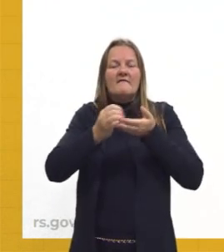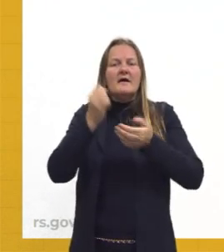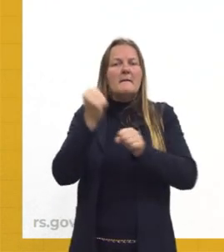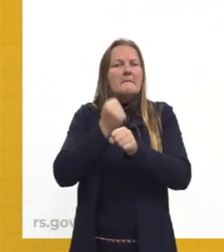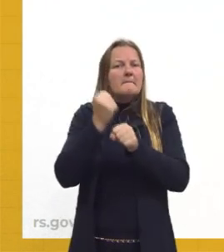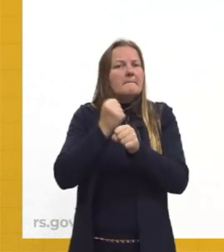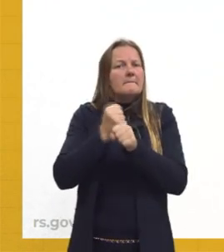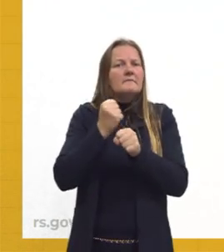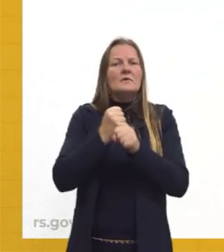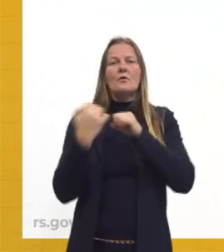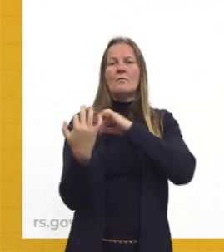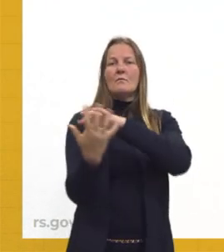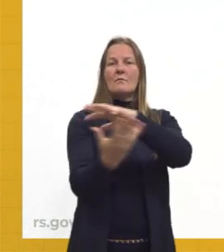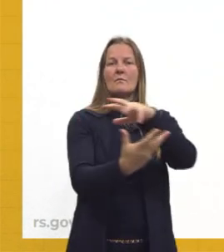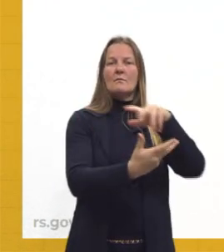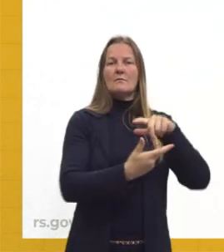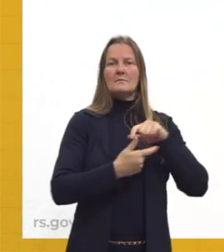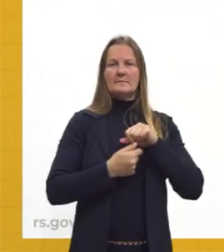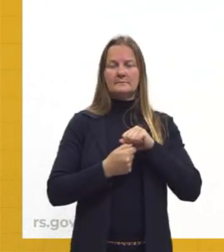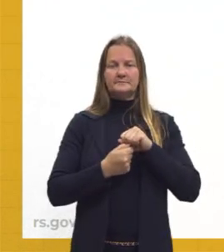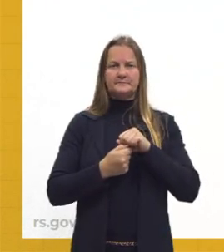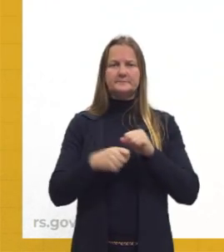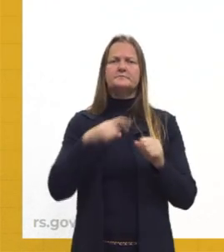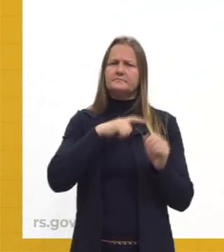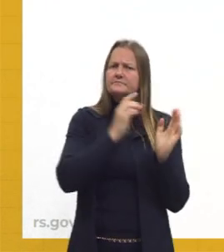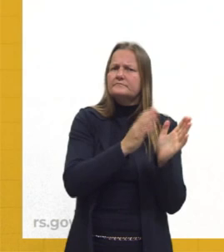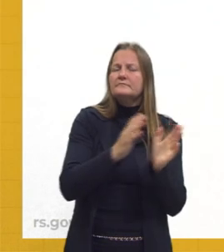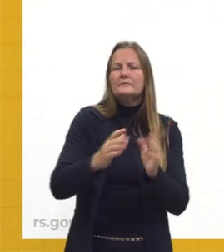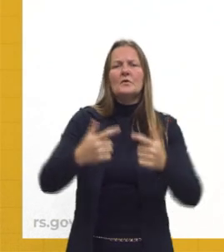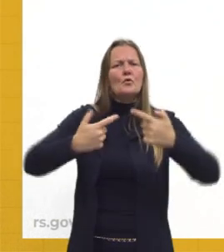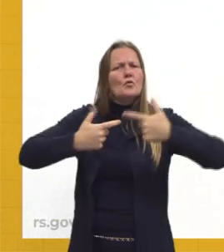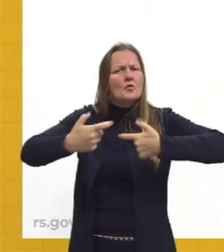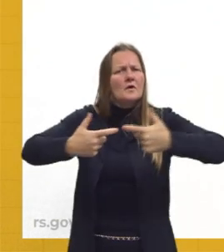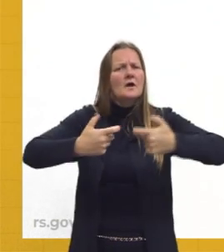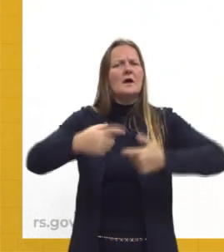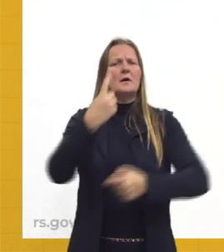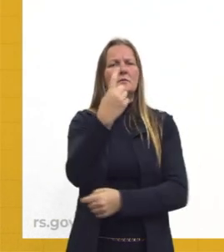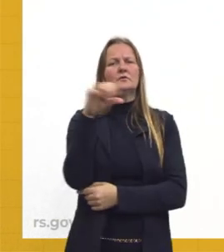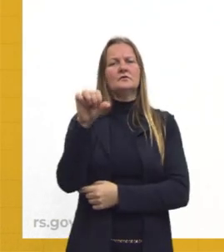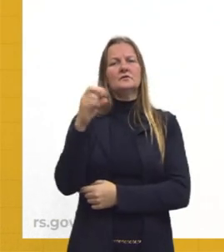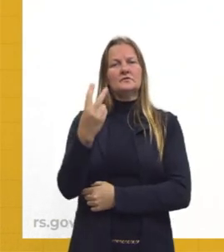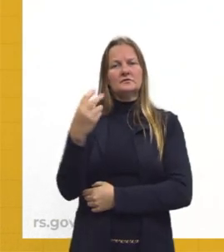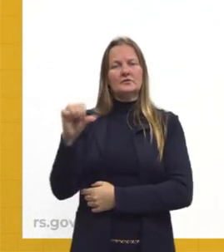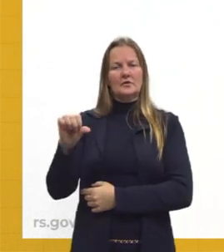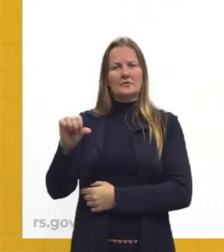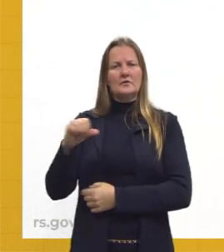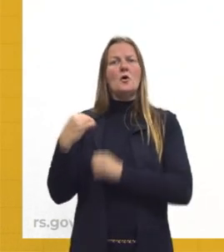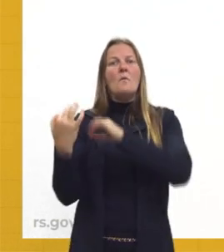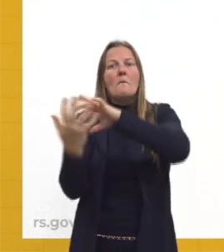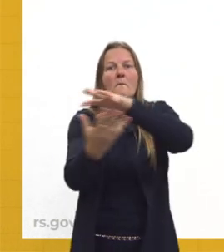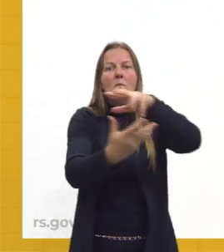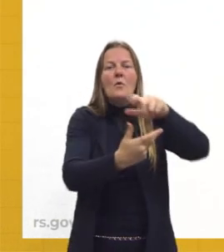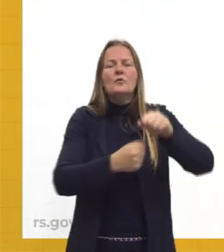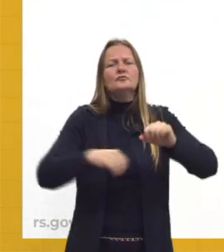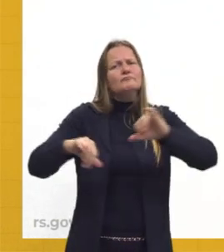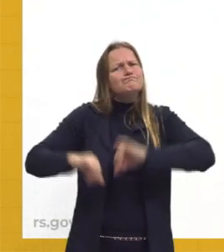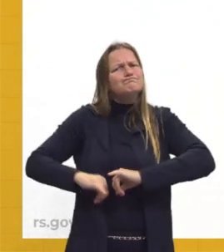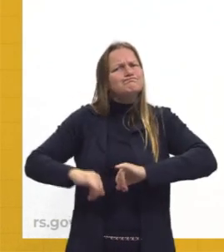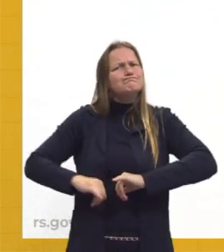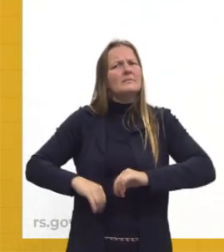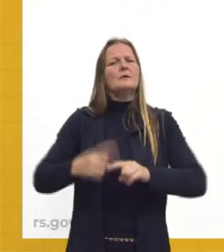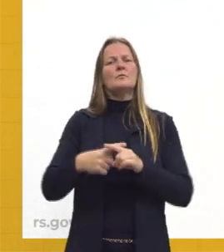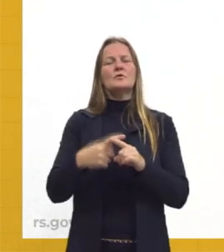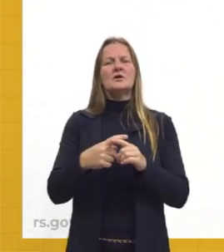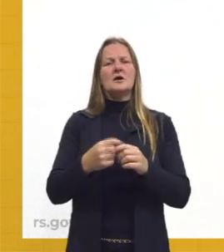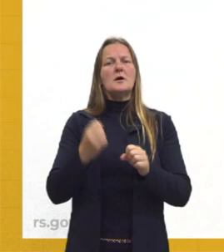mundo, tá, gurizada? Nós temos aí, nós estamos no período entreguerra, 1929, e o mundo inteiro está sofrendo uma crise